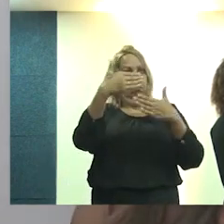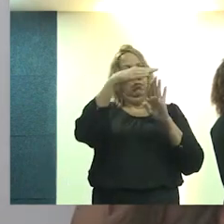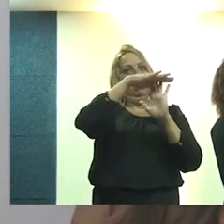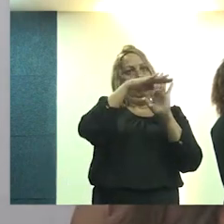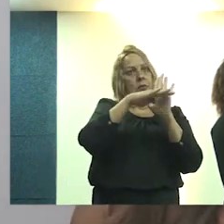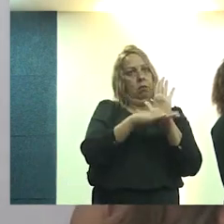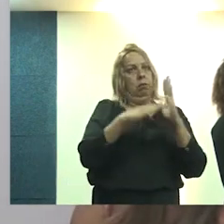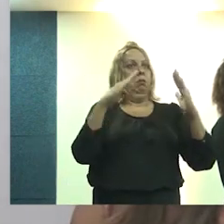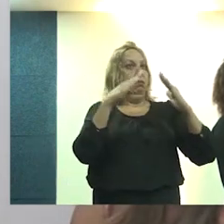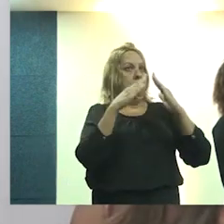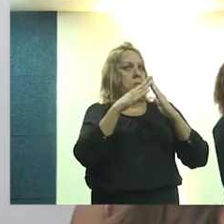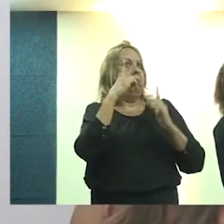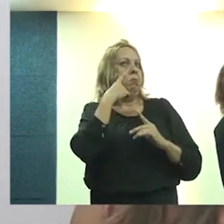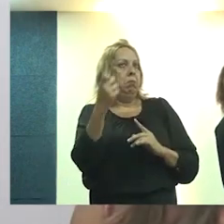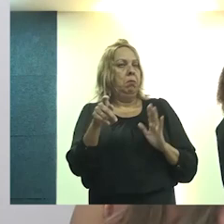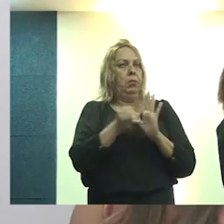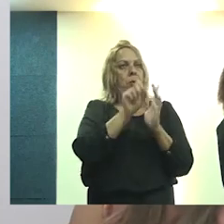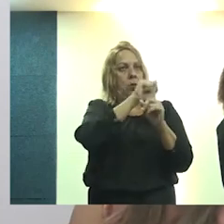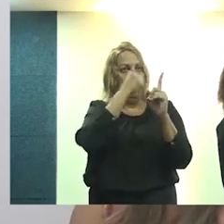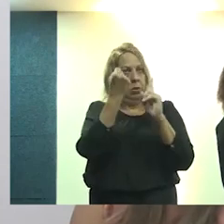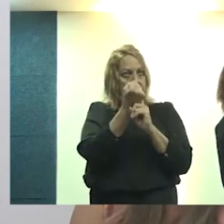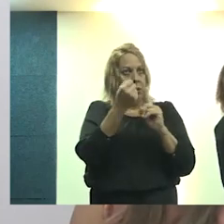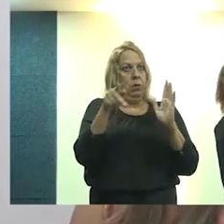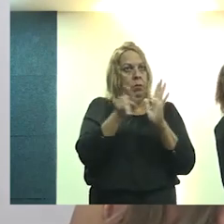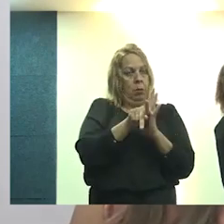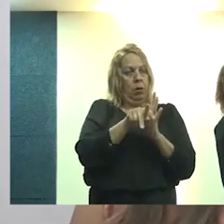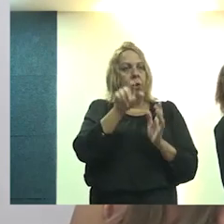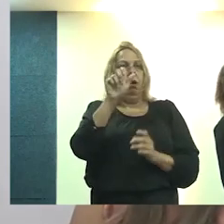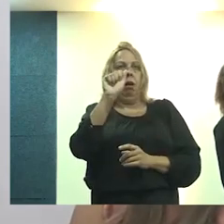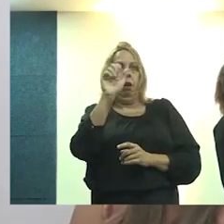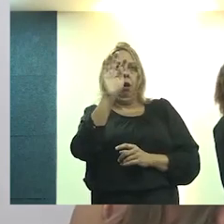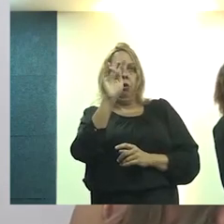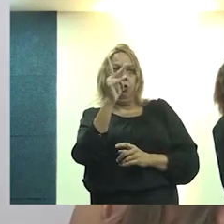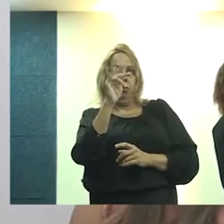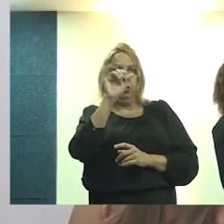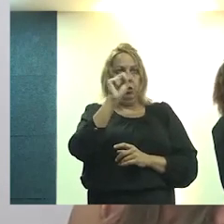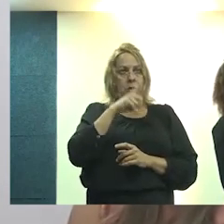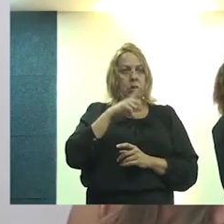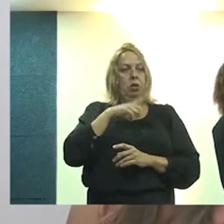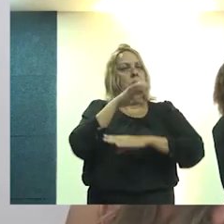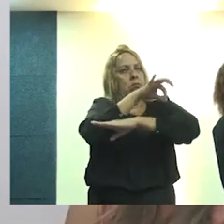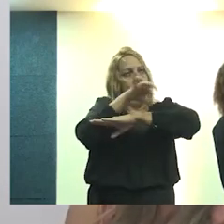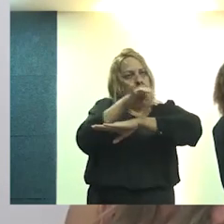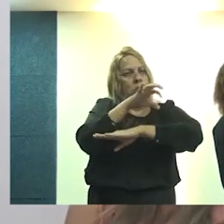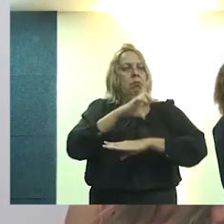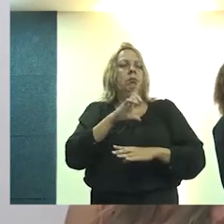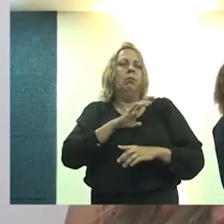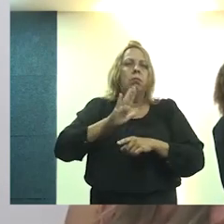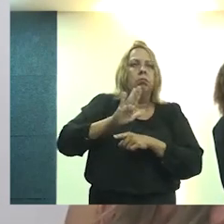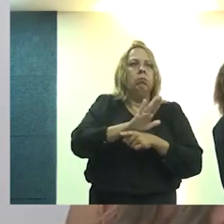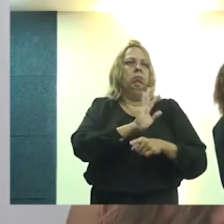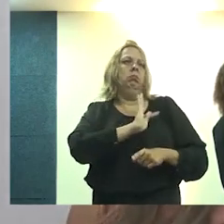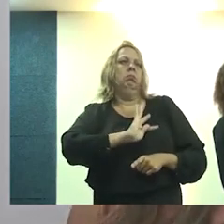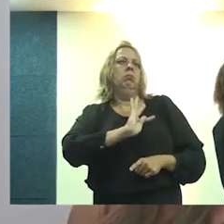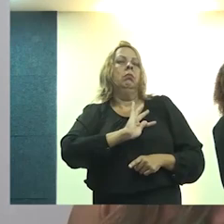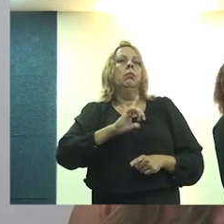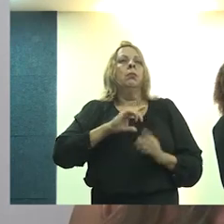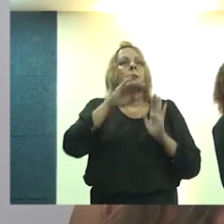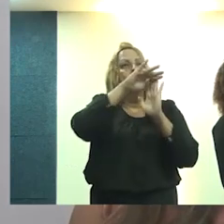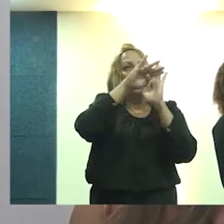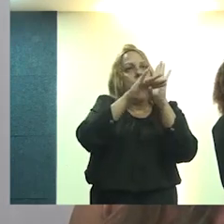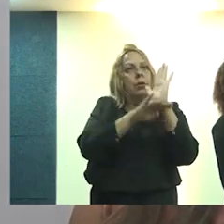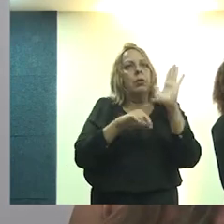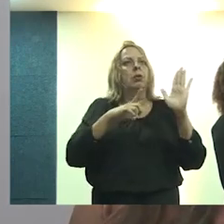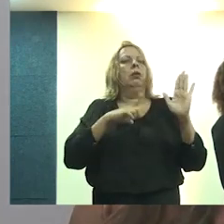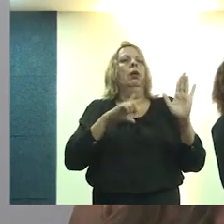de habitação de interesse social, um programa de artista, um programa de assistência técnica, um programa que tem,